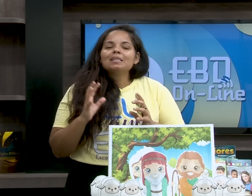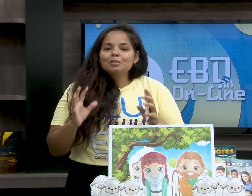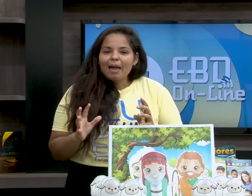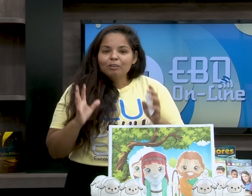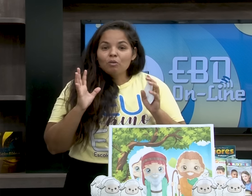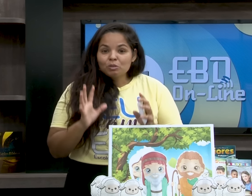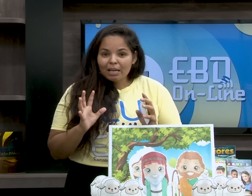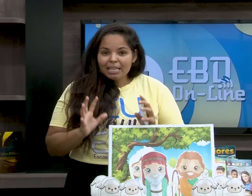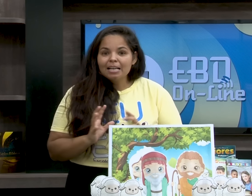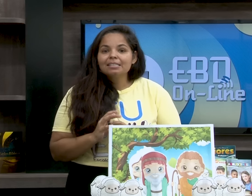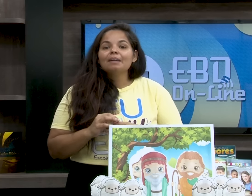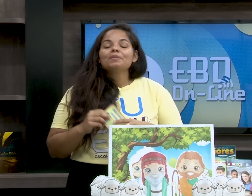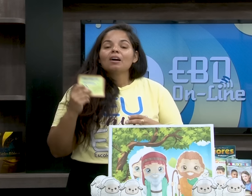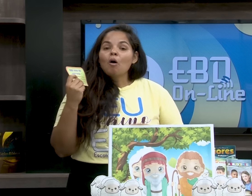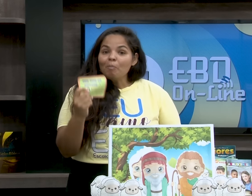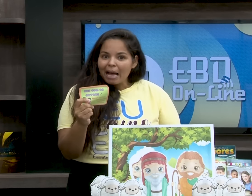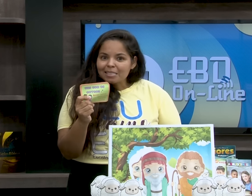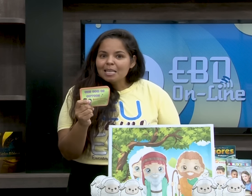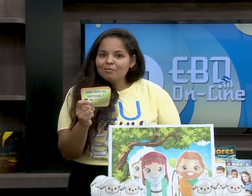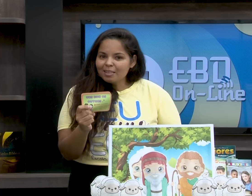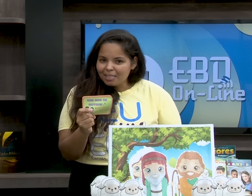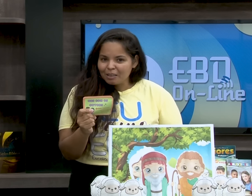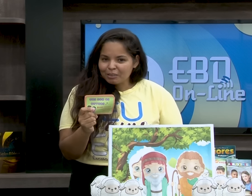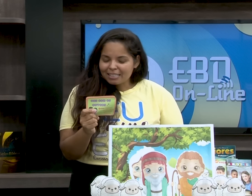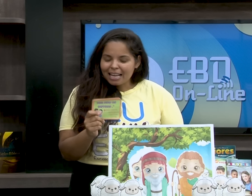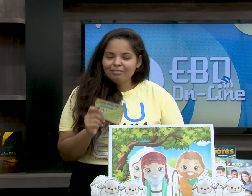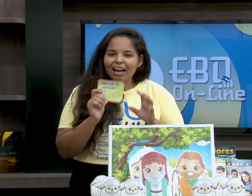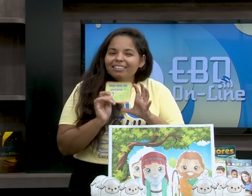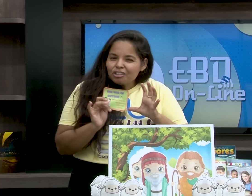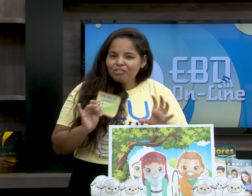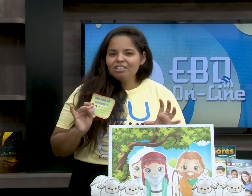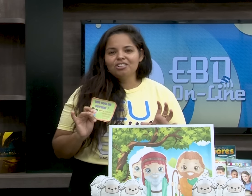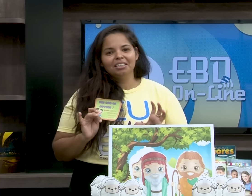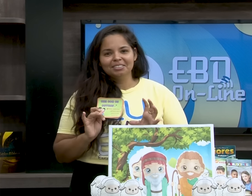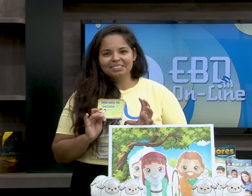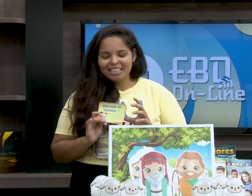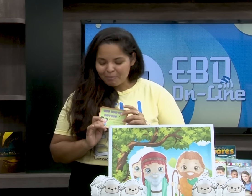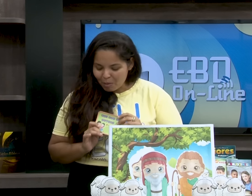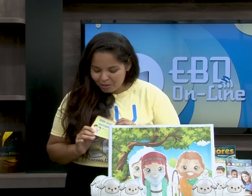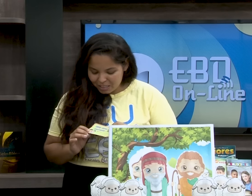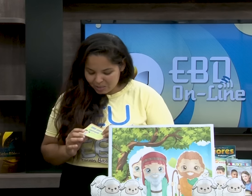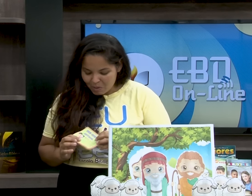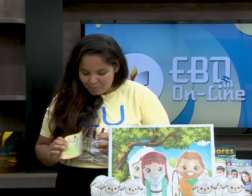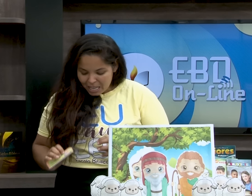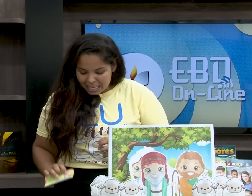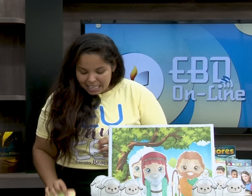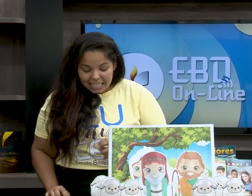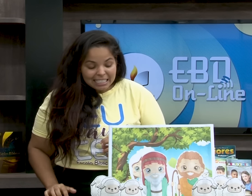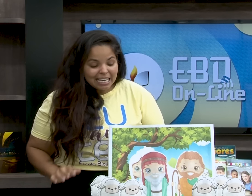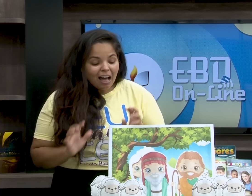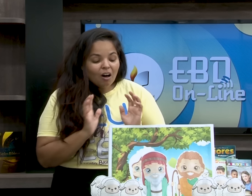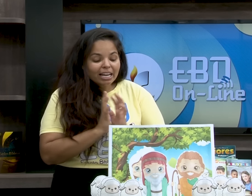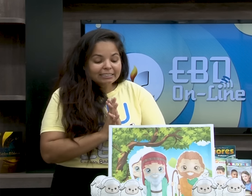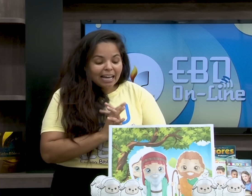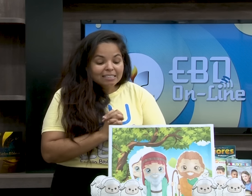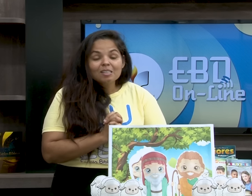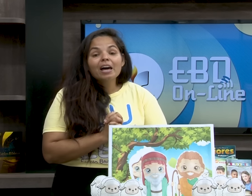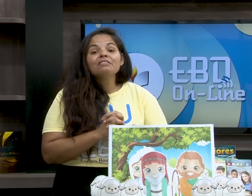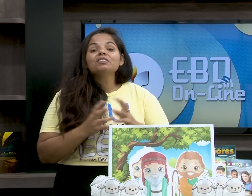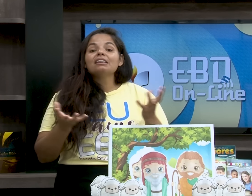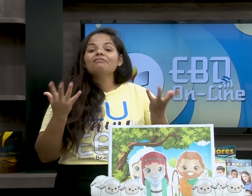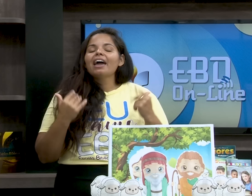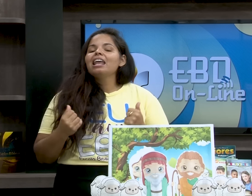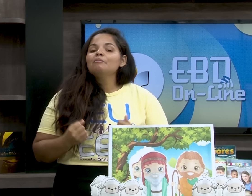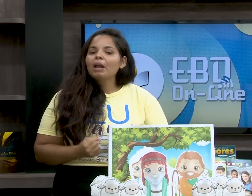trabalha bem esse aspecto com sua criança com base nesse versículo, tá certo? Vai destrinchando, tá bom, professor? E na hora da